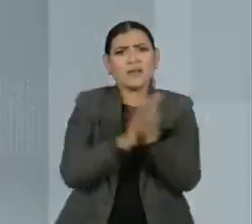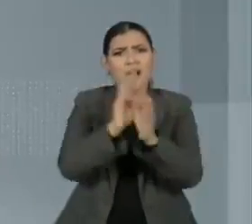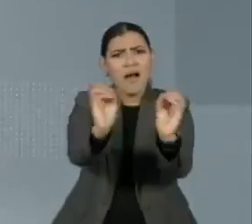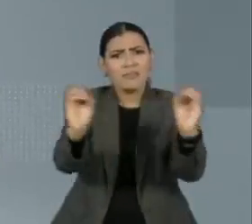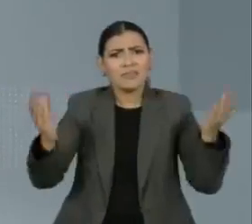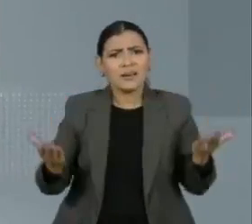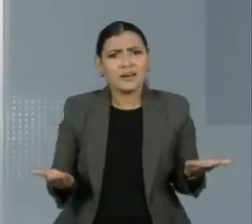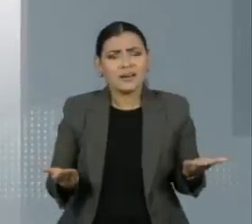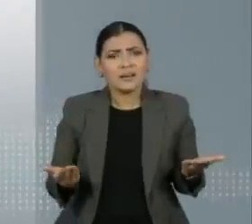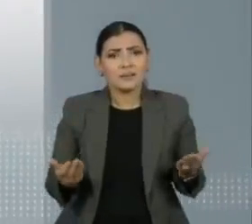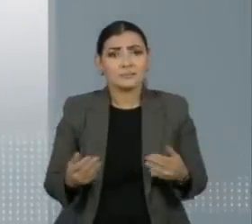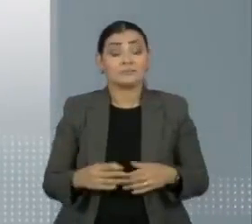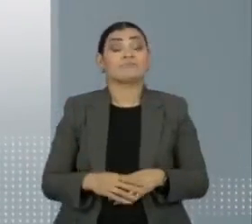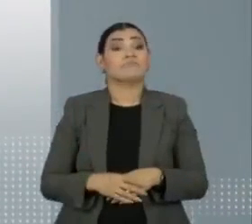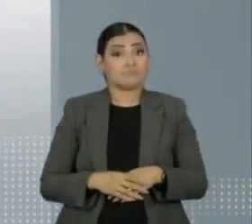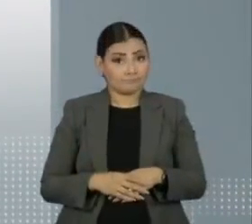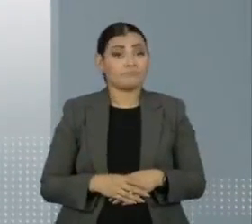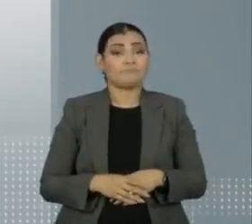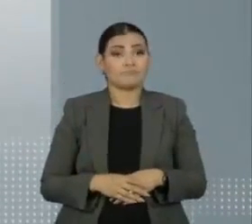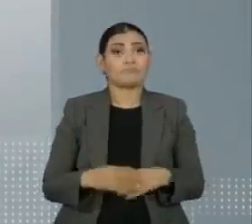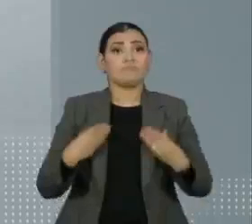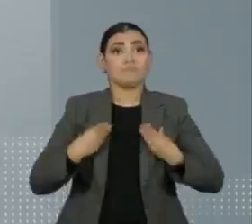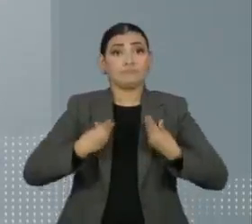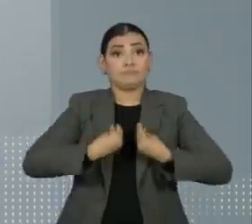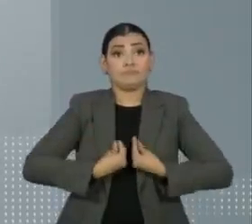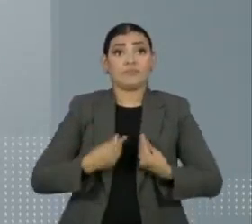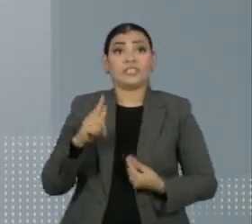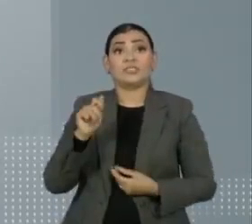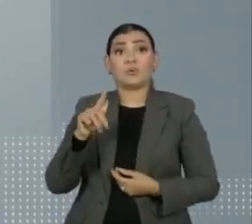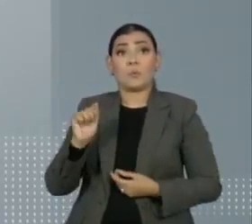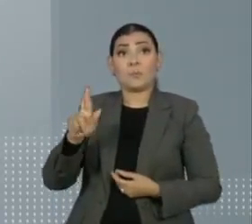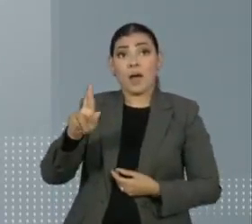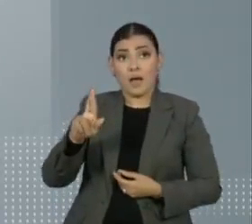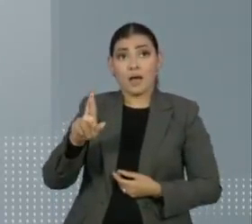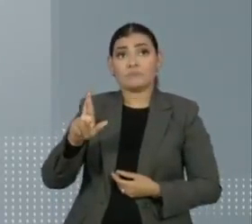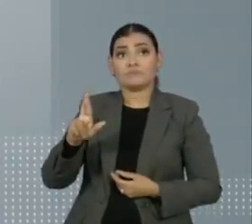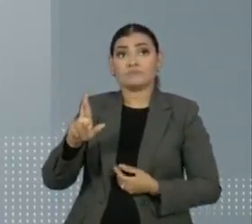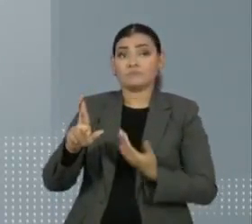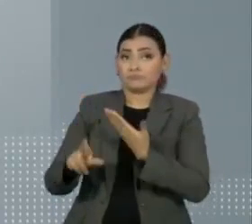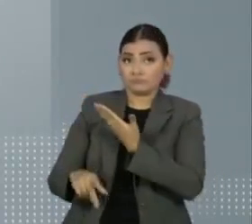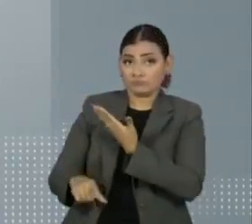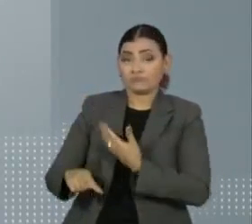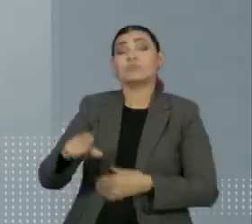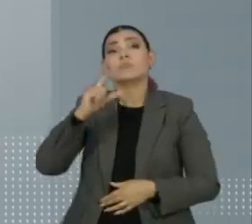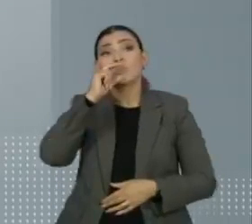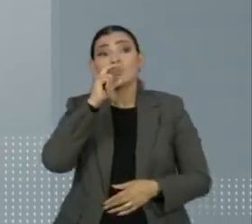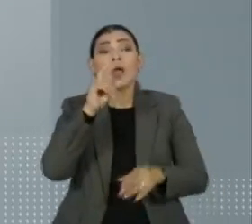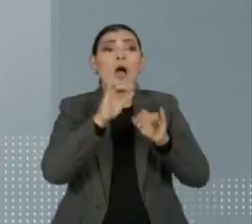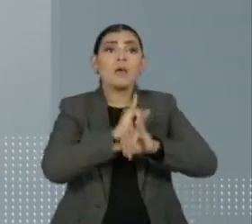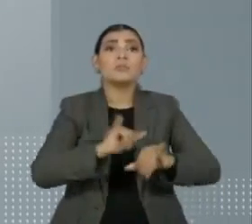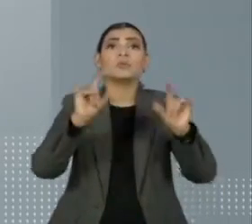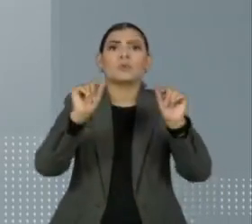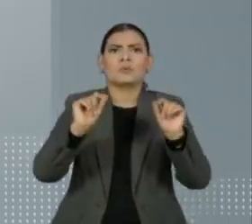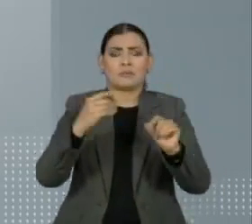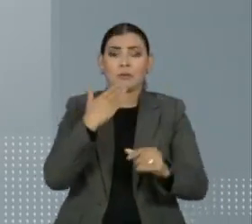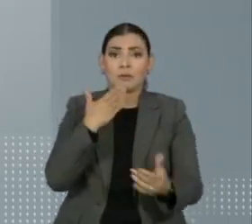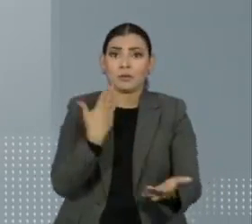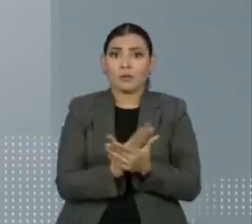Pelo Twitter, o ministro do Supremo Tribunal Federal, Gilmar Mendes, afirma que as cenas da audiência são